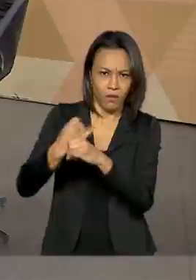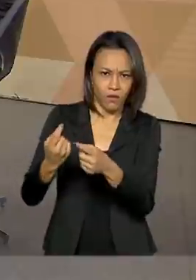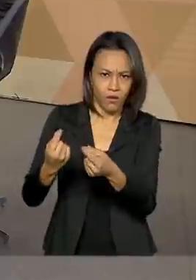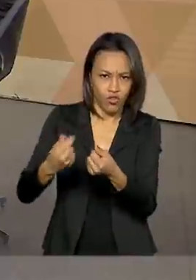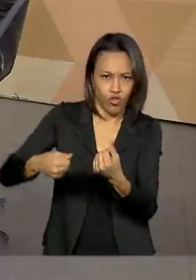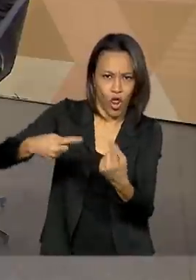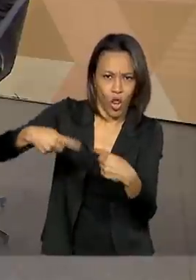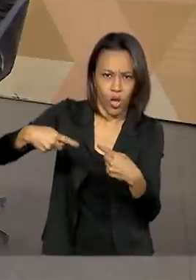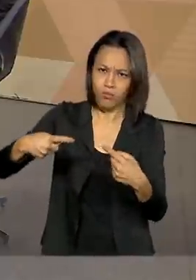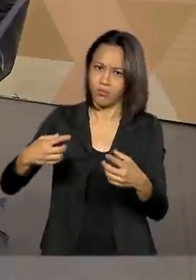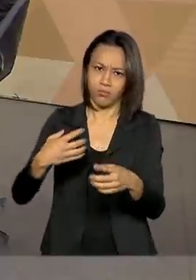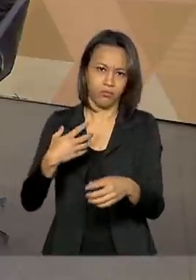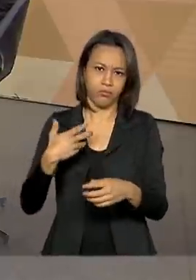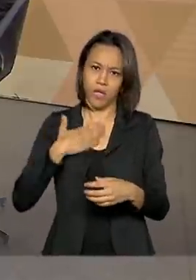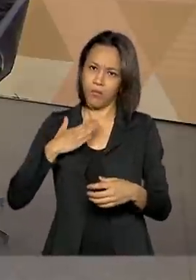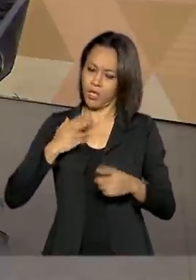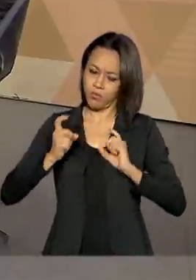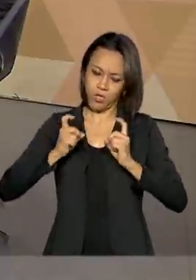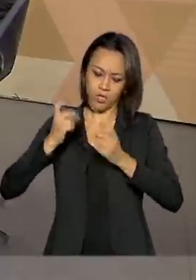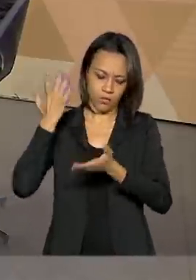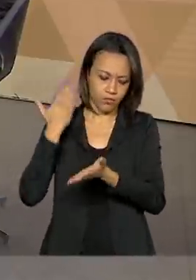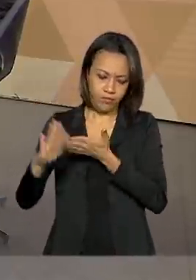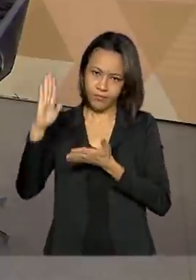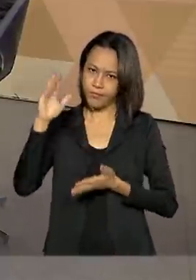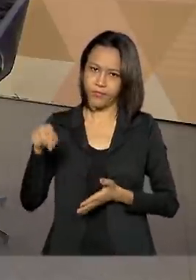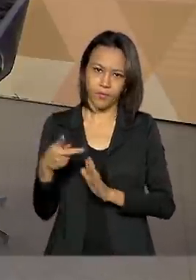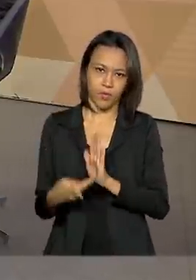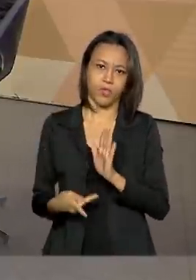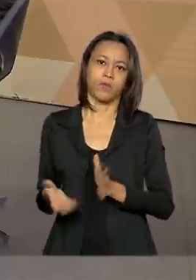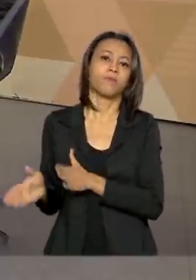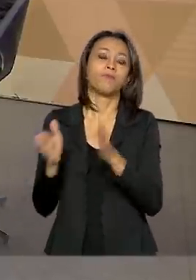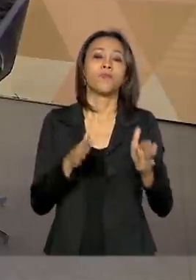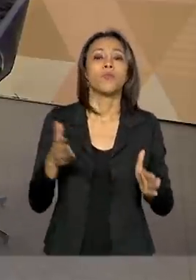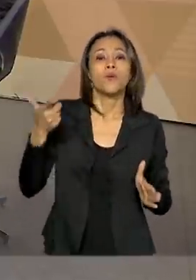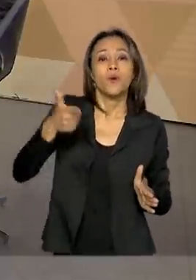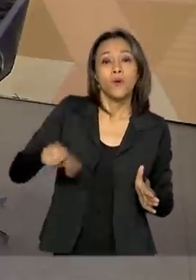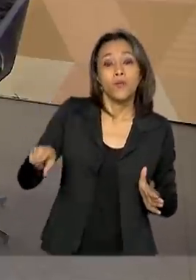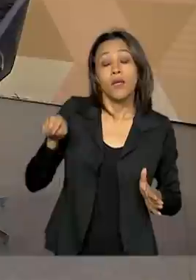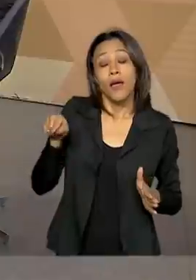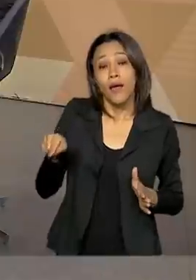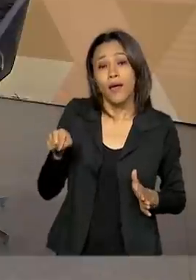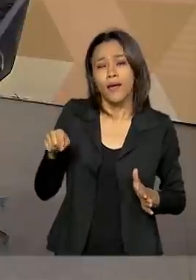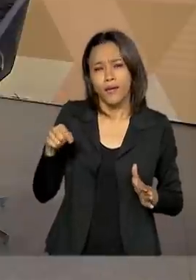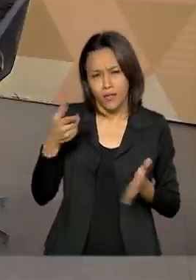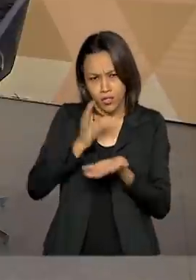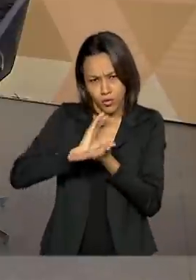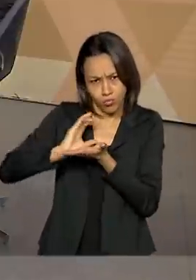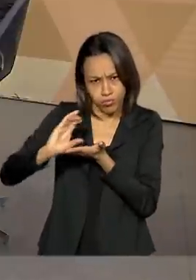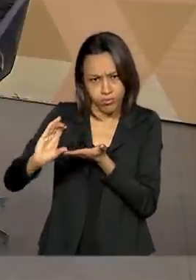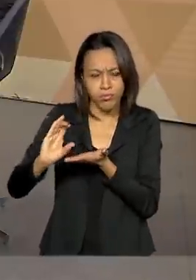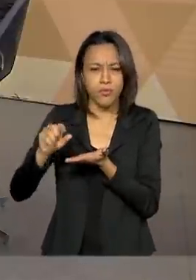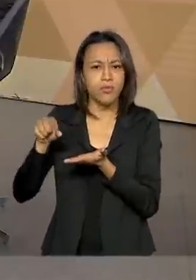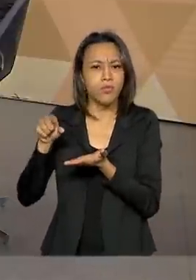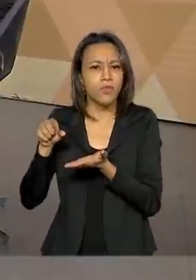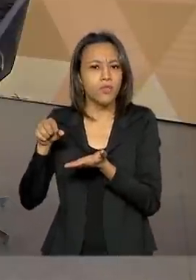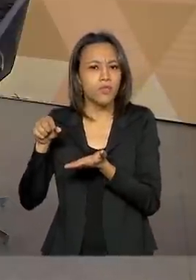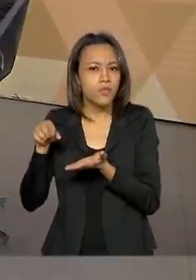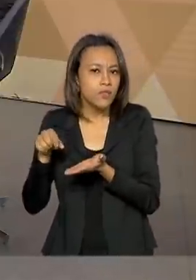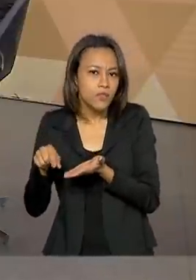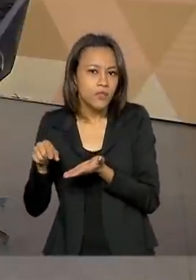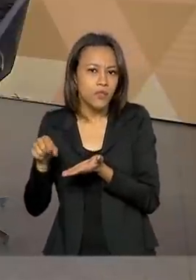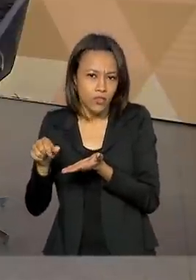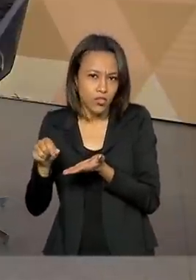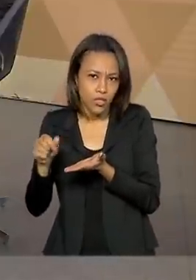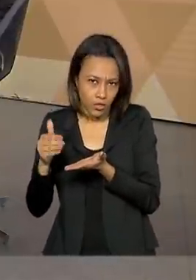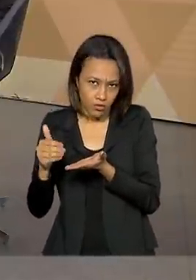administração, nenhum. Agora, esses 90 milhões de reais, são os recursos que vieram dessa melhor gestão ou eles superam